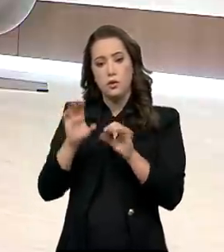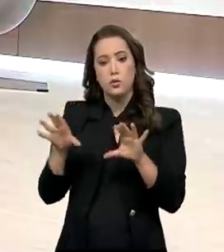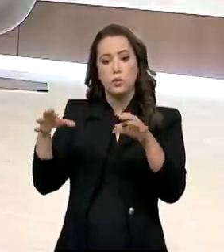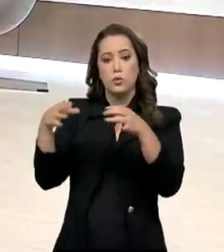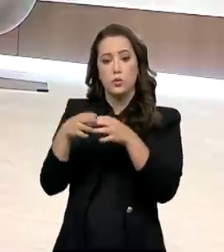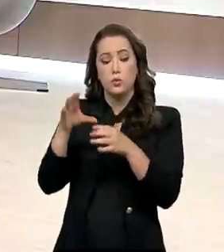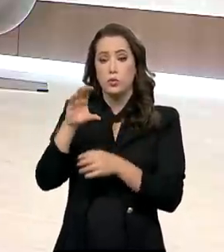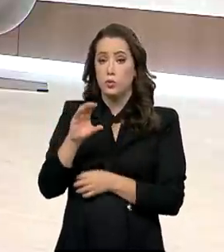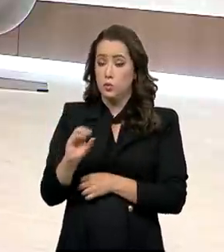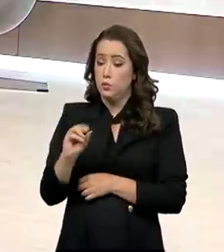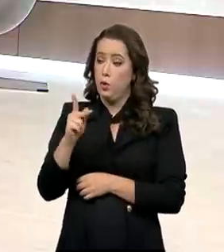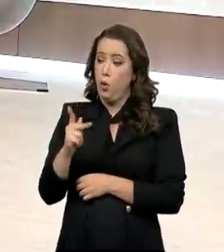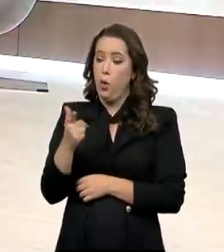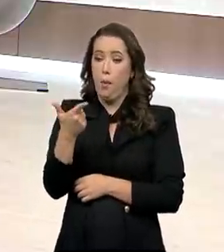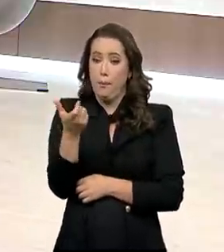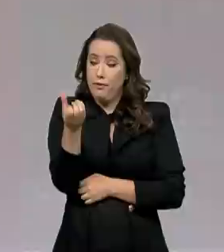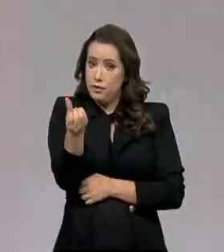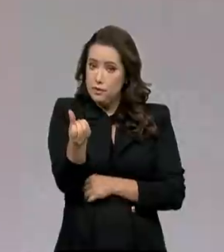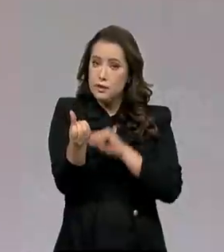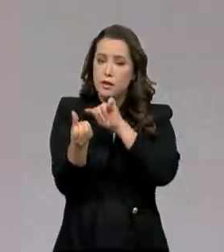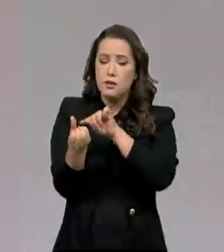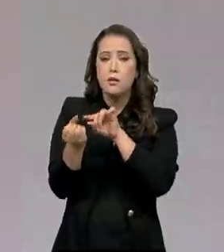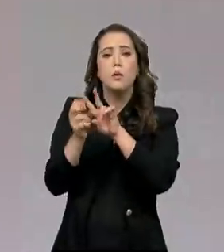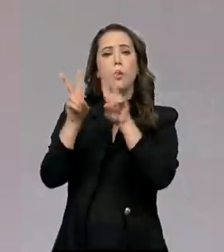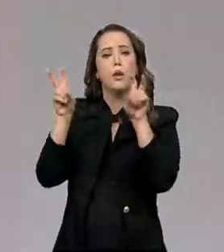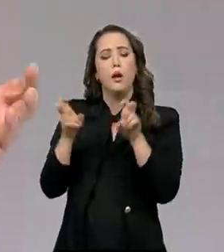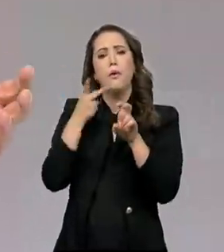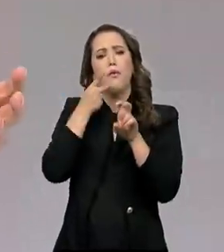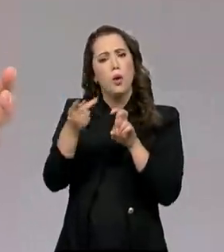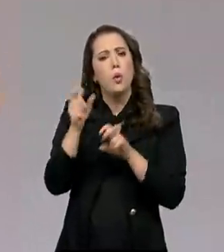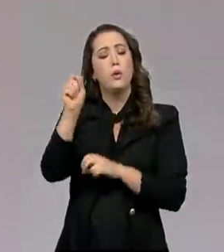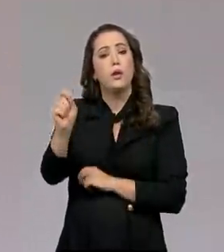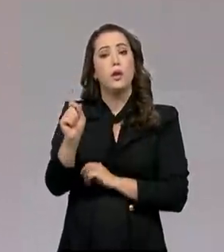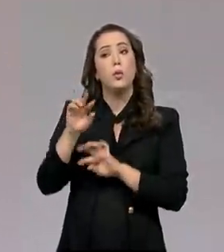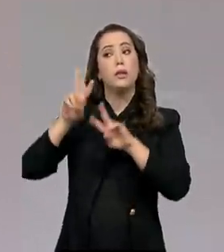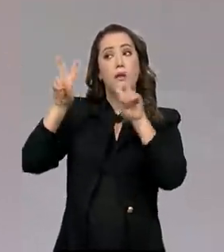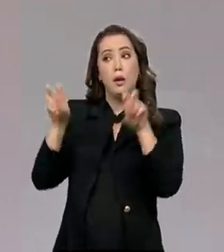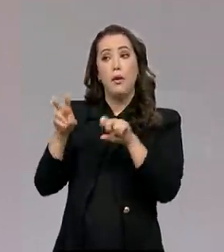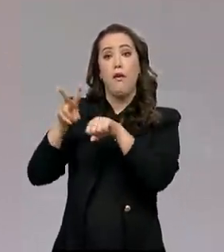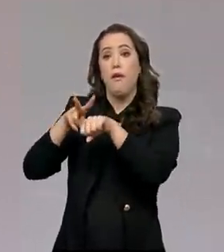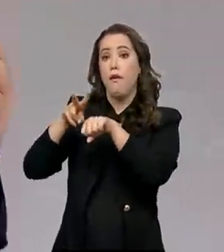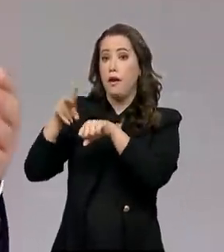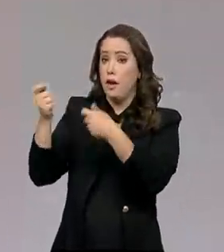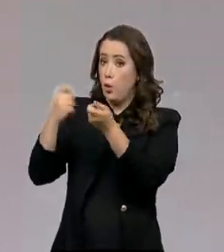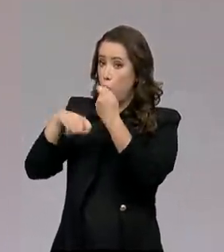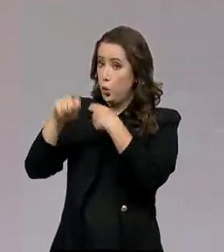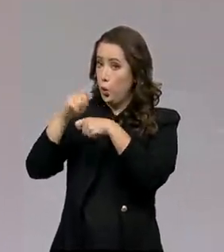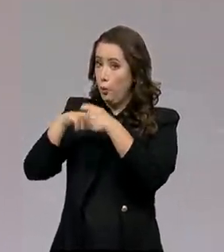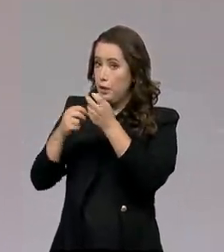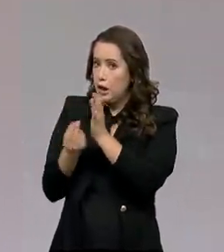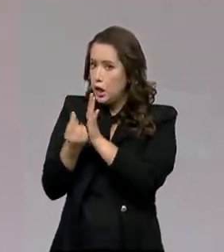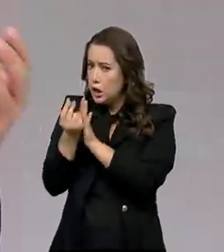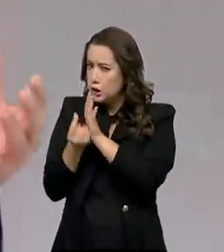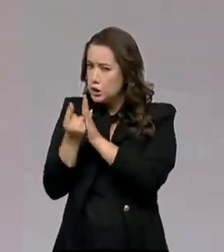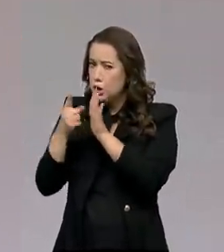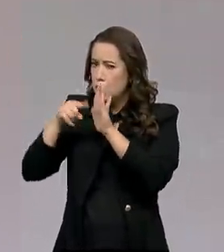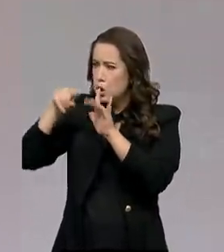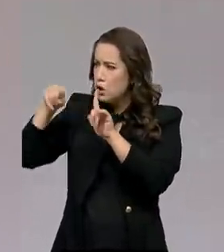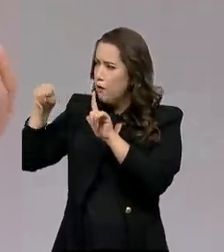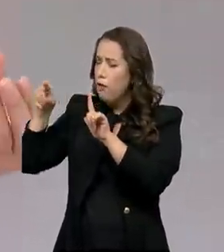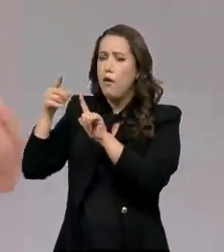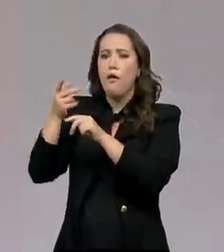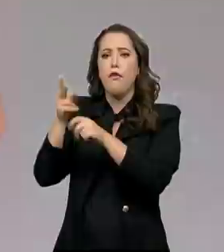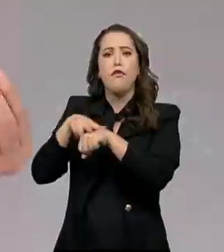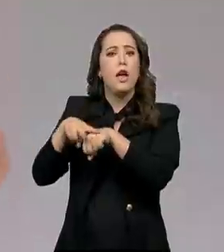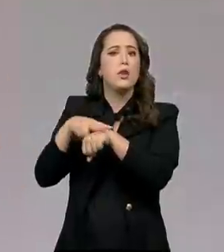Conferência das Nações Unidas sobre mudanças climáticas diz respeito à economia verde. E o senhor falou mais ou menos uma coisa como que a economia